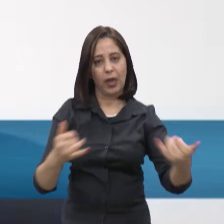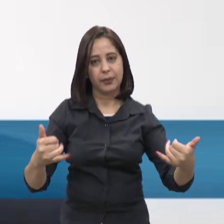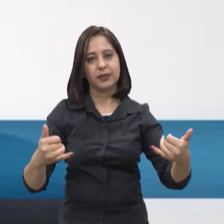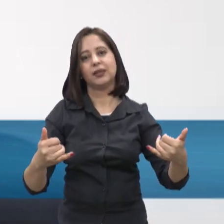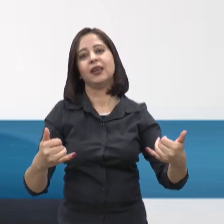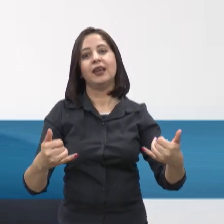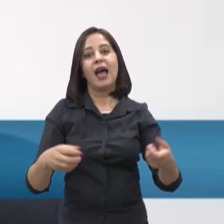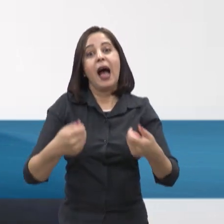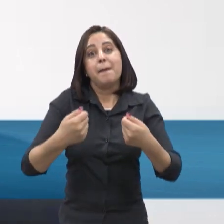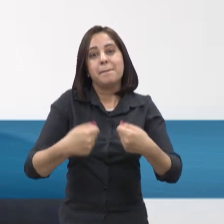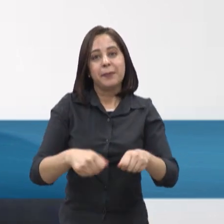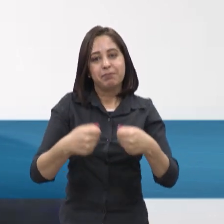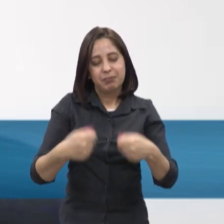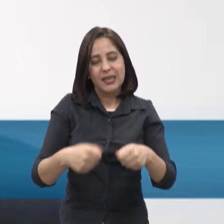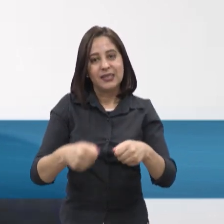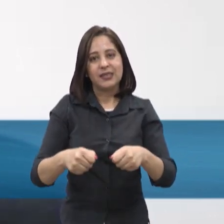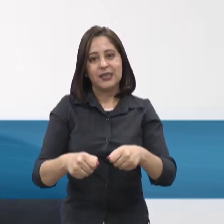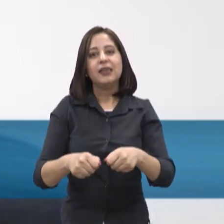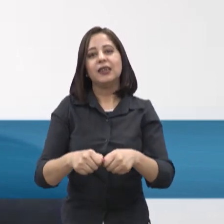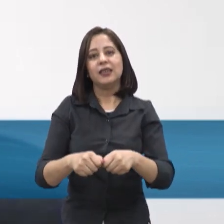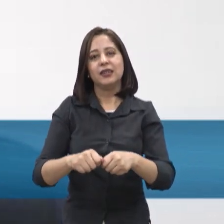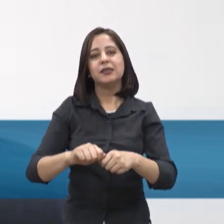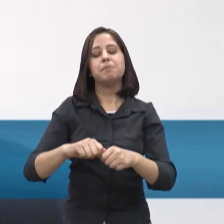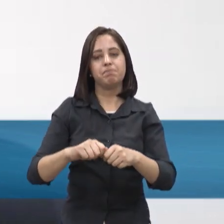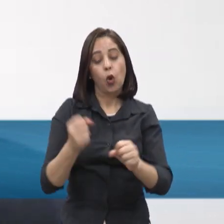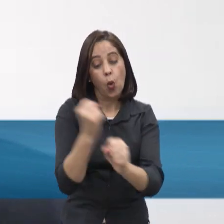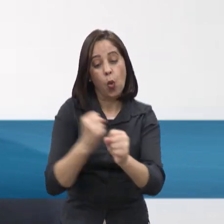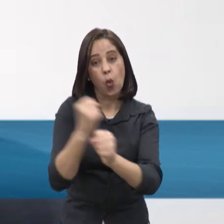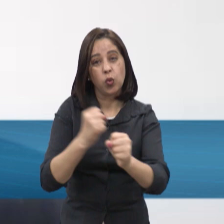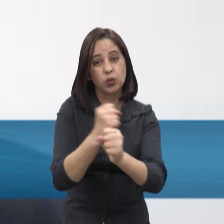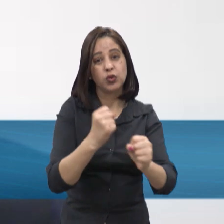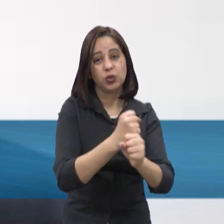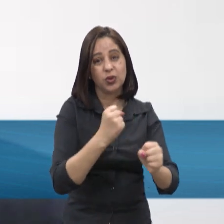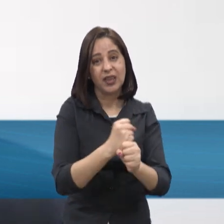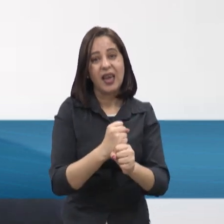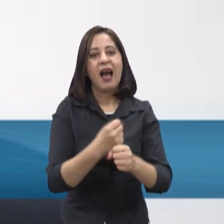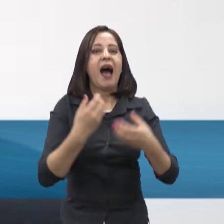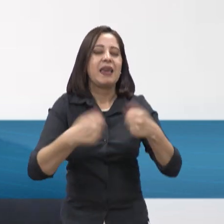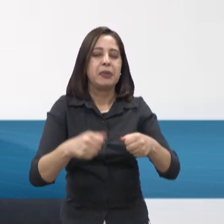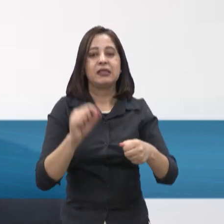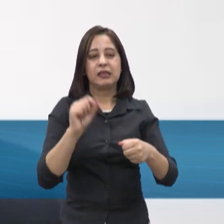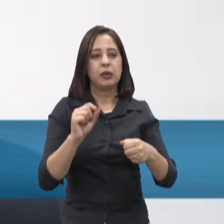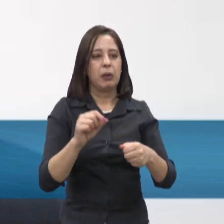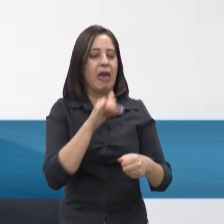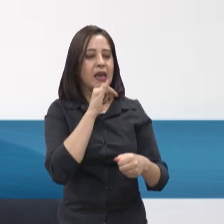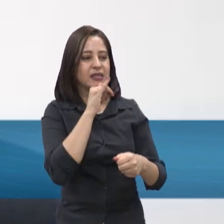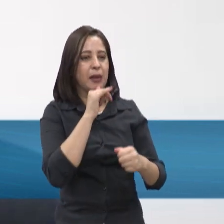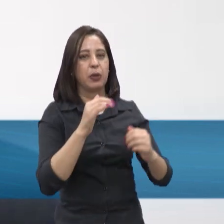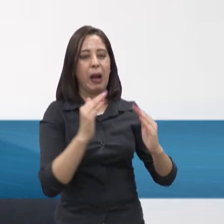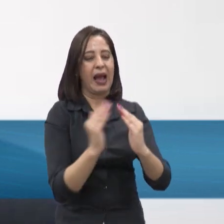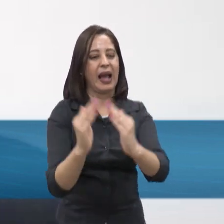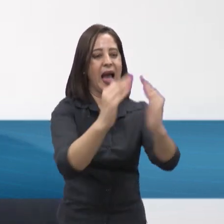aconteça o alagamento dessas grandes áreas, para a construção dos reservatórios. Muitas vezes acontece o deslocamento de comunidades, isso acarreta impacto em fauna